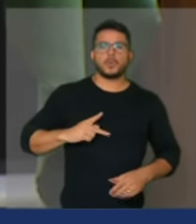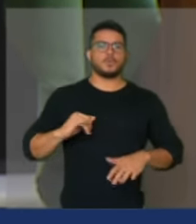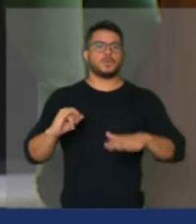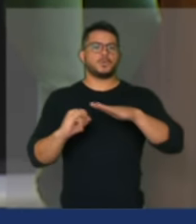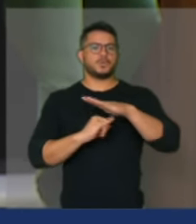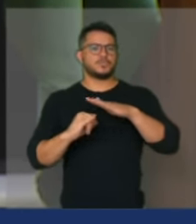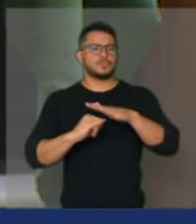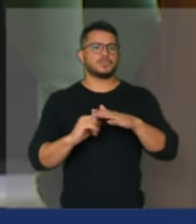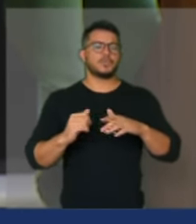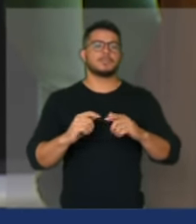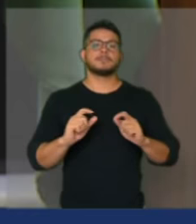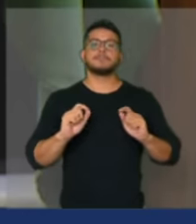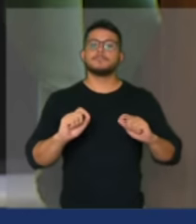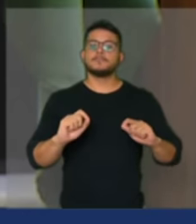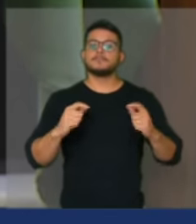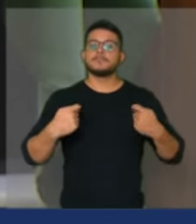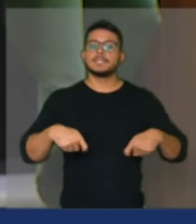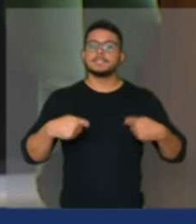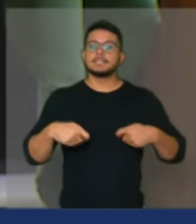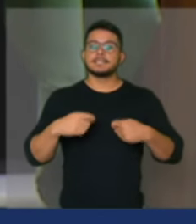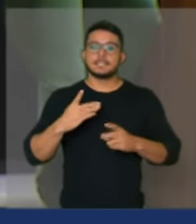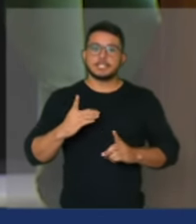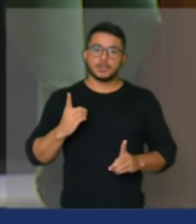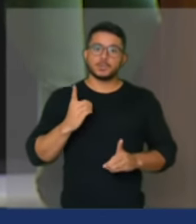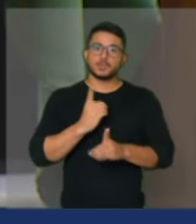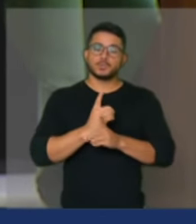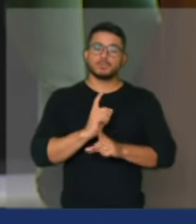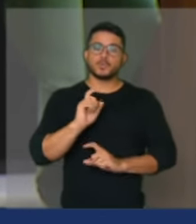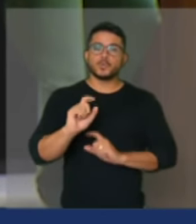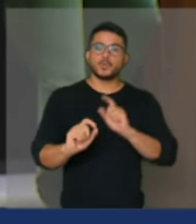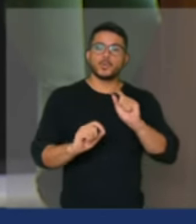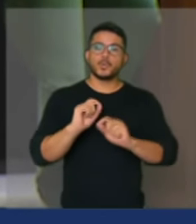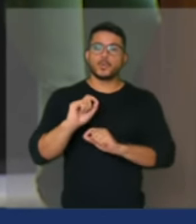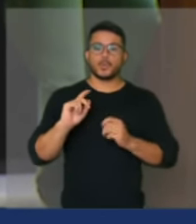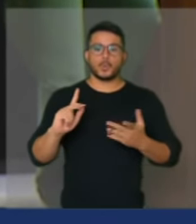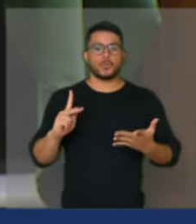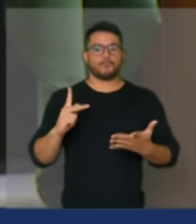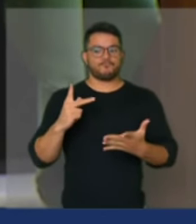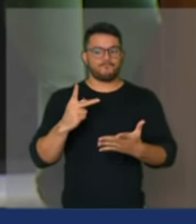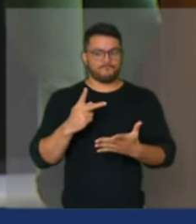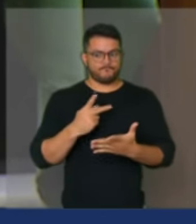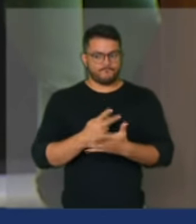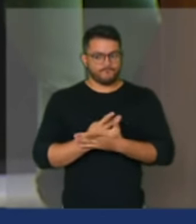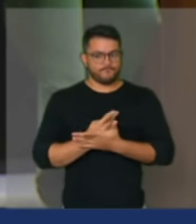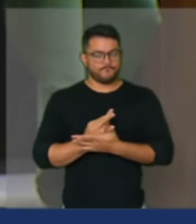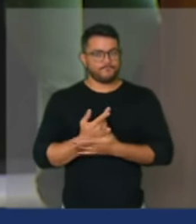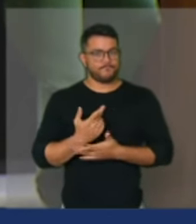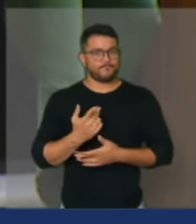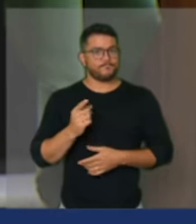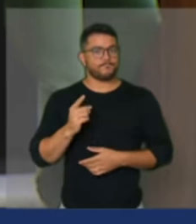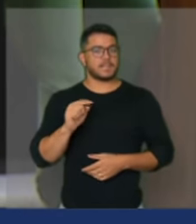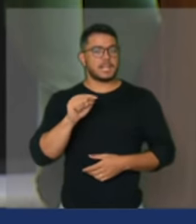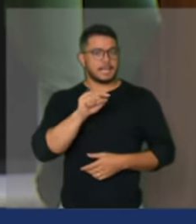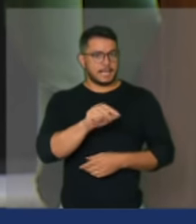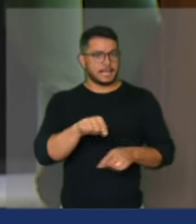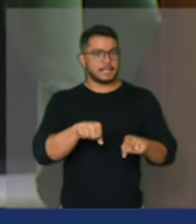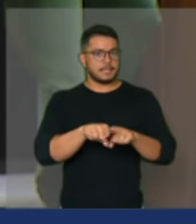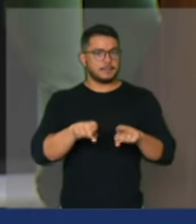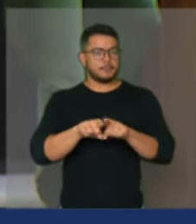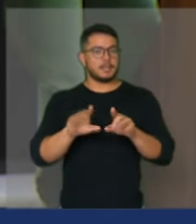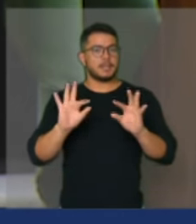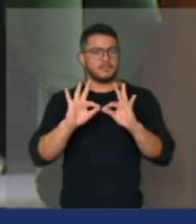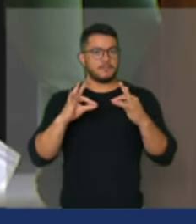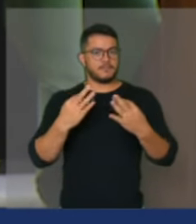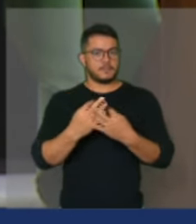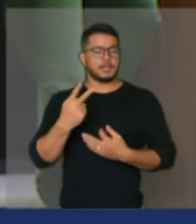exatamente o que se deu o que se passa e o resultado final do que ele vem fazendo com a família dele e com os compassas que